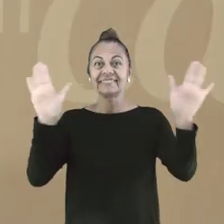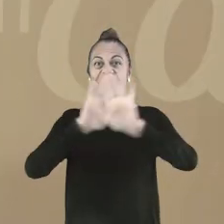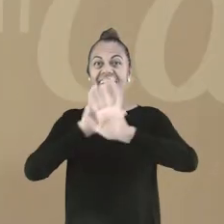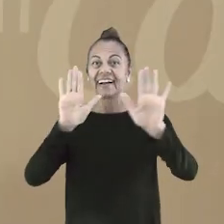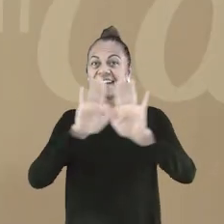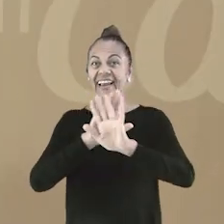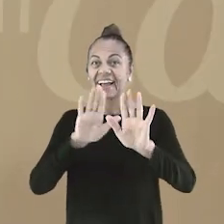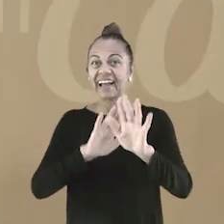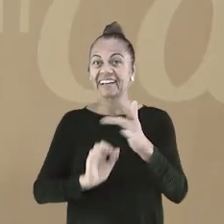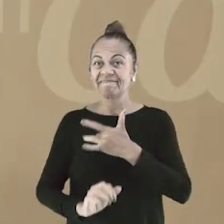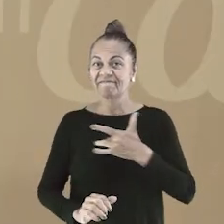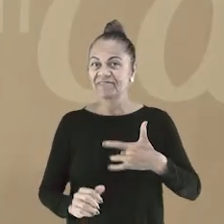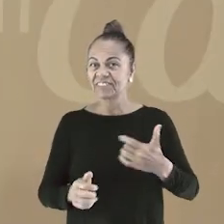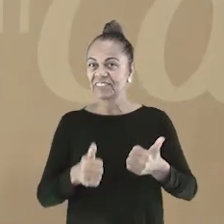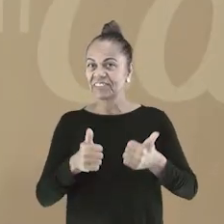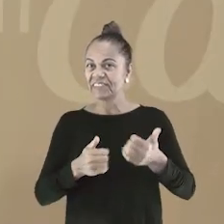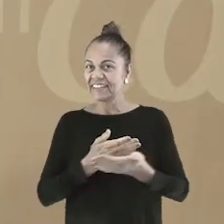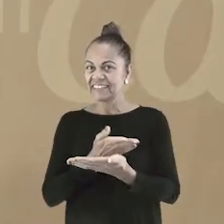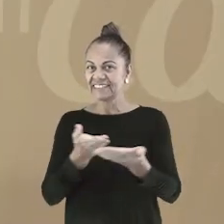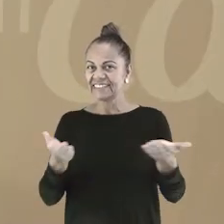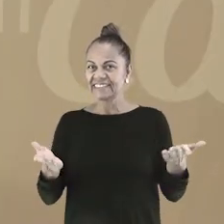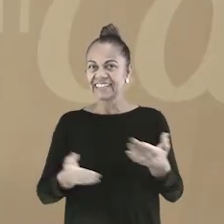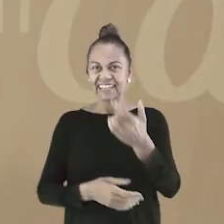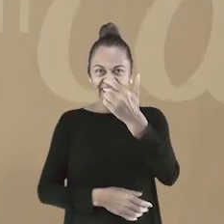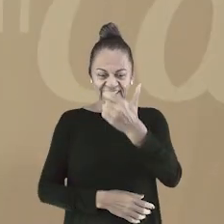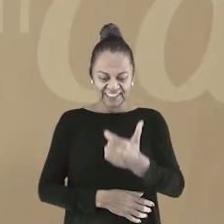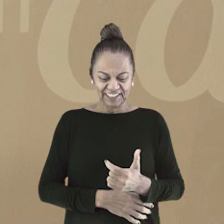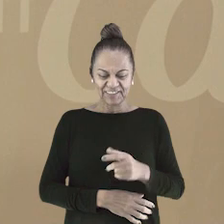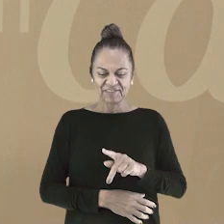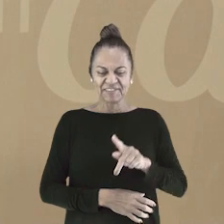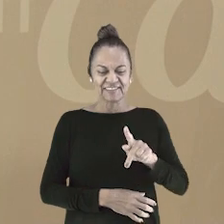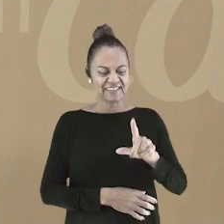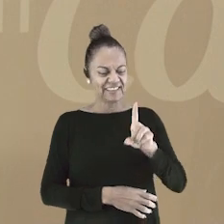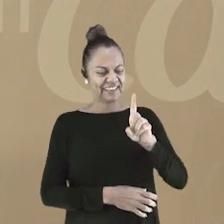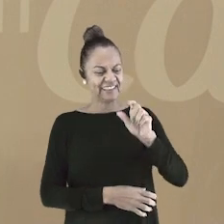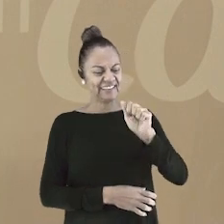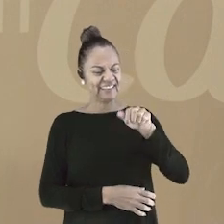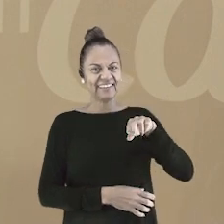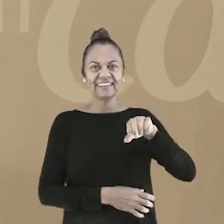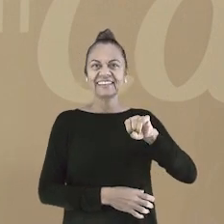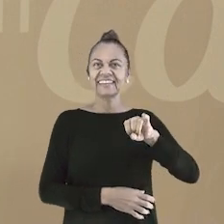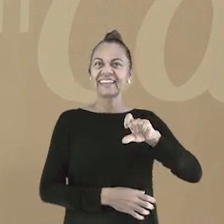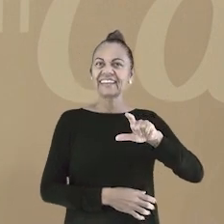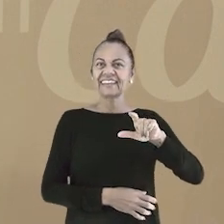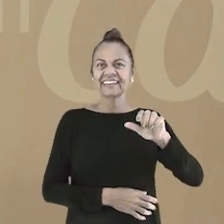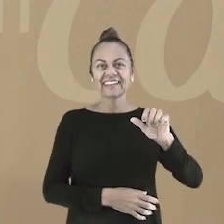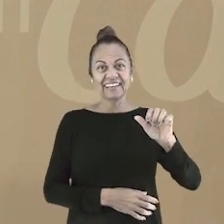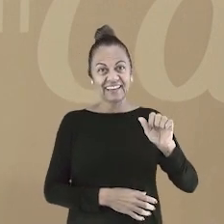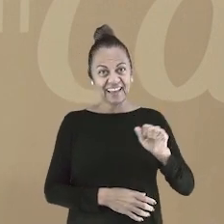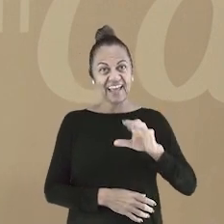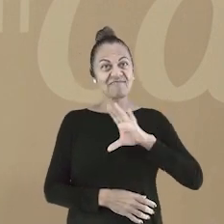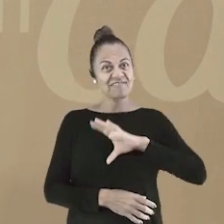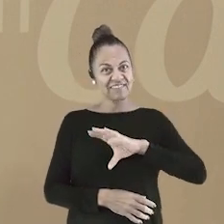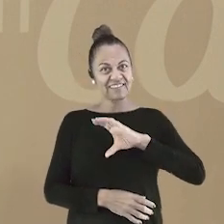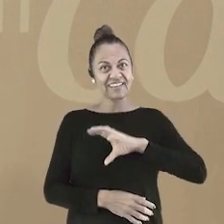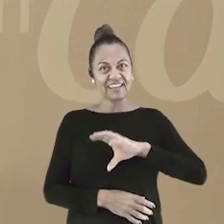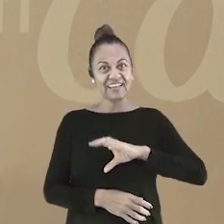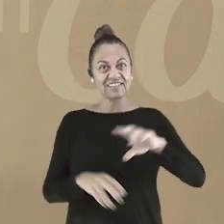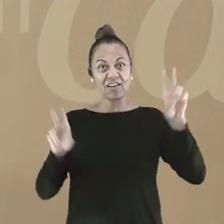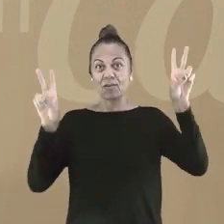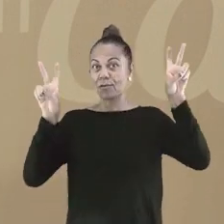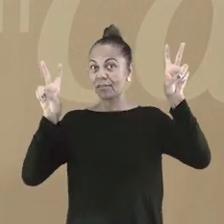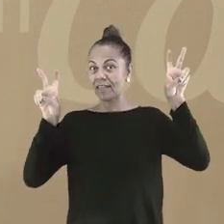Olá, estudantes! Tudo bem com vocês? Eu sou a professora Daniela Lima, de Língua Portuguesa. O tema da aula de hoje é